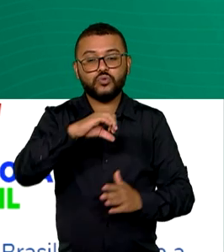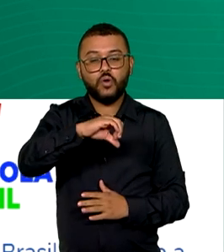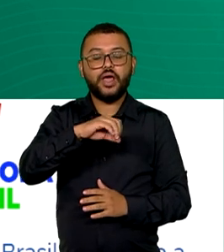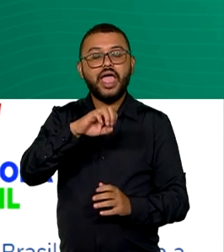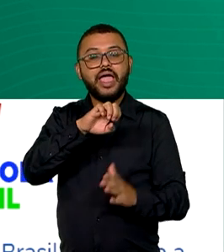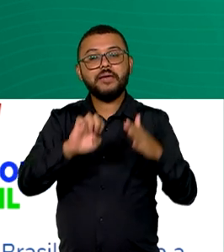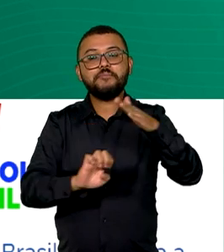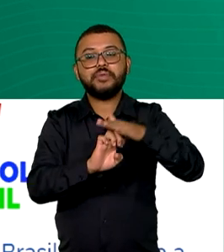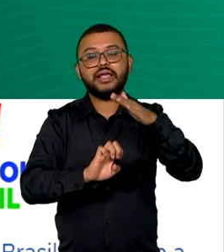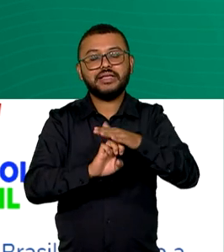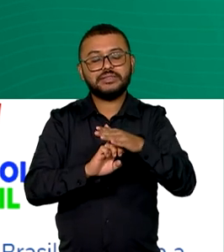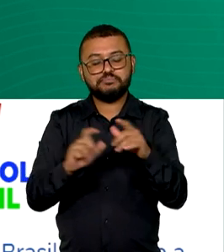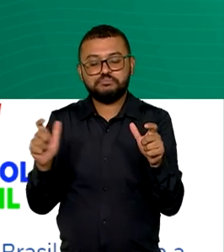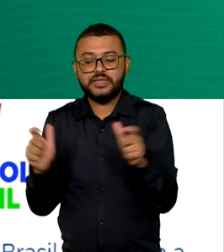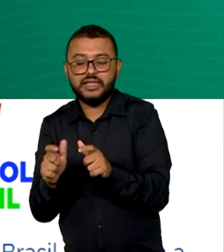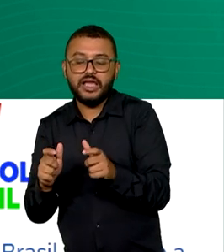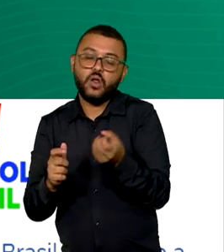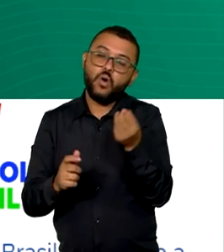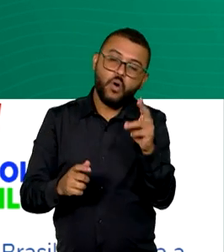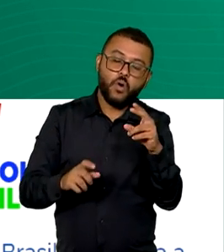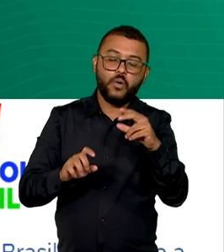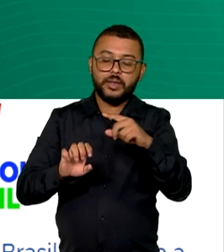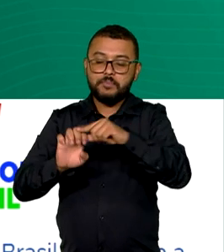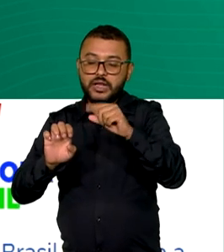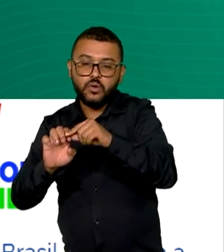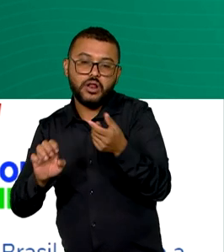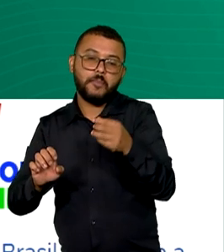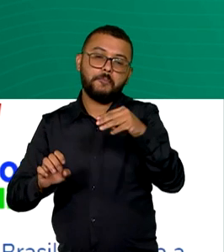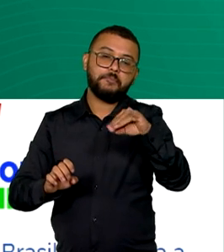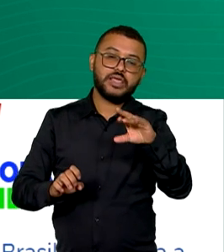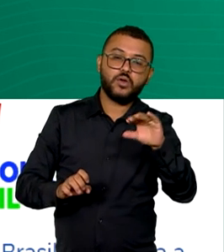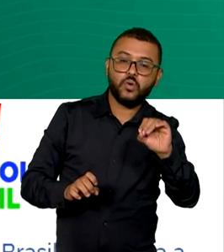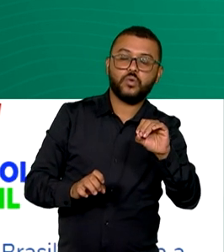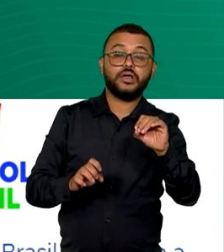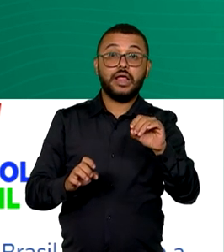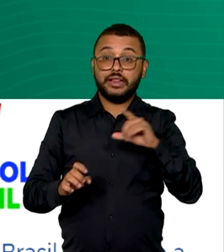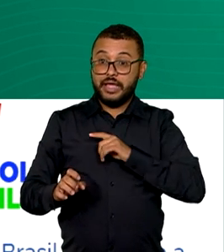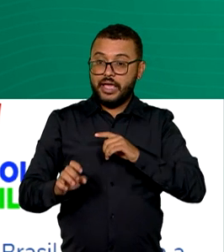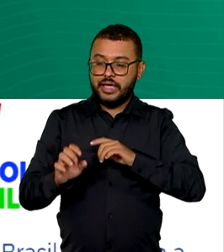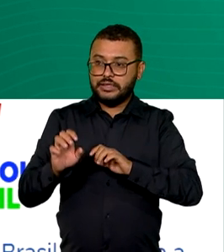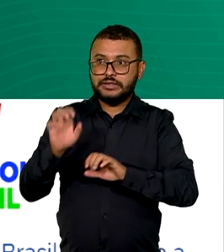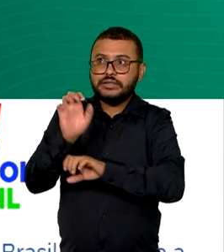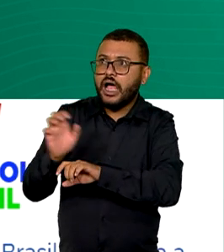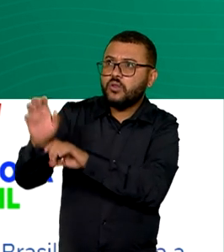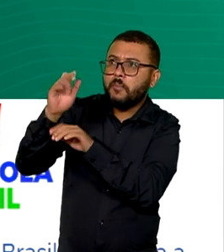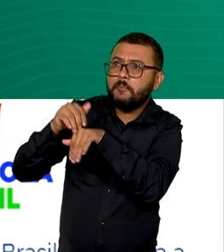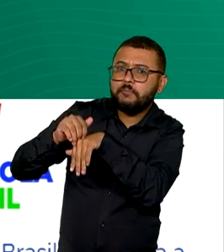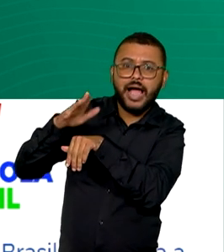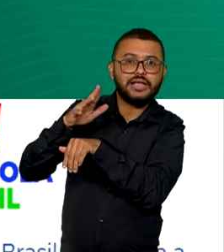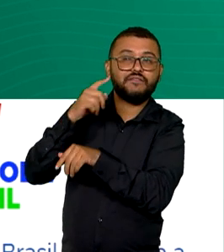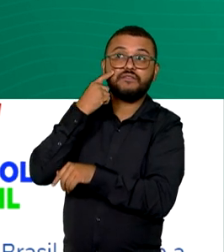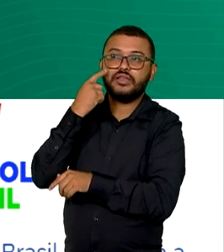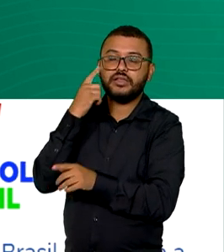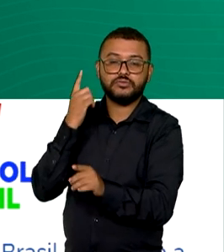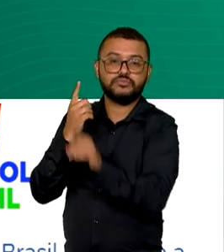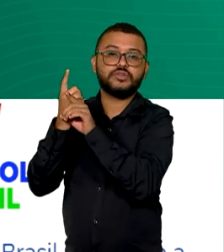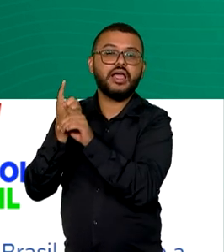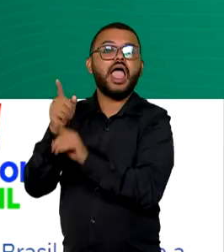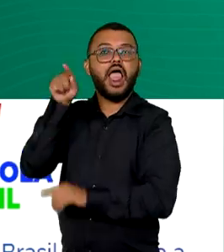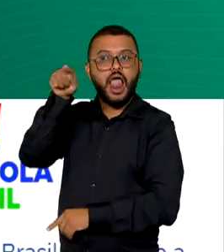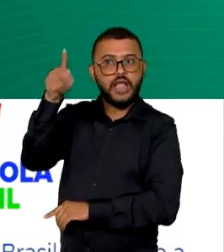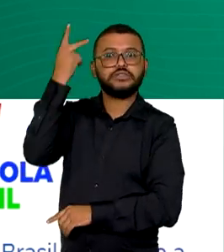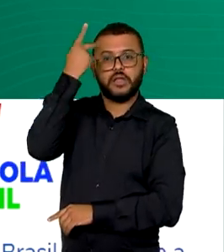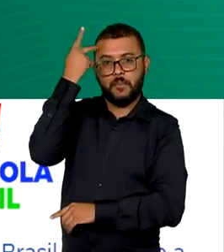de pequeno porte ou microempresa. Os estados com mais renegociações foram São